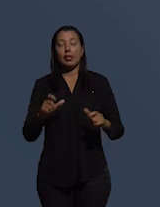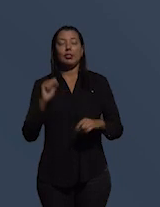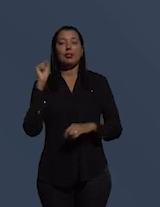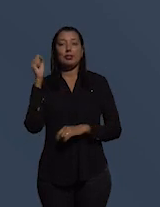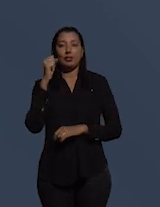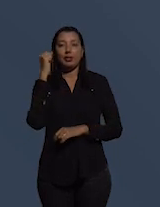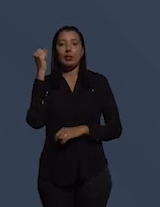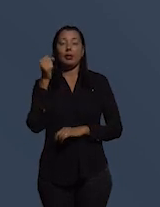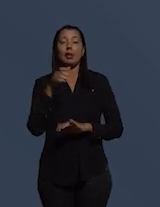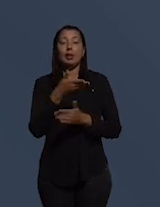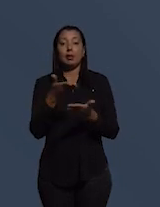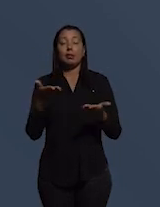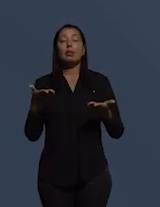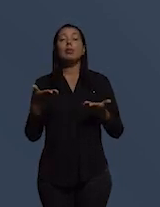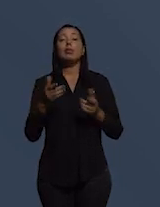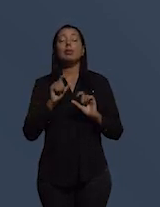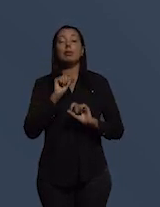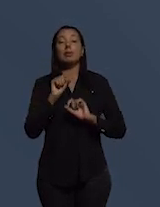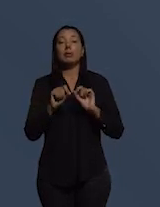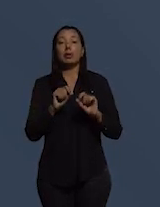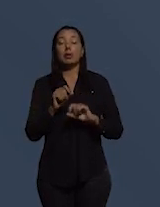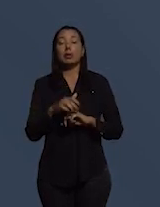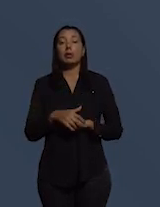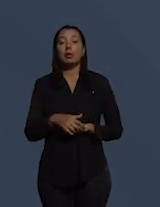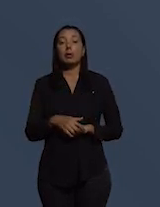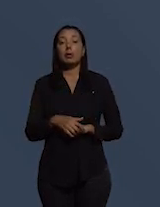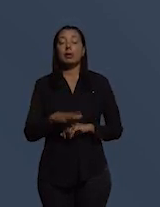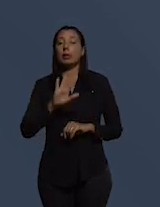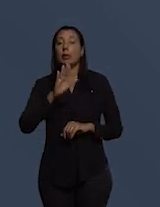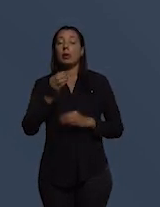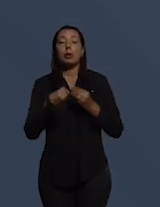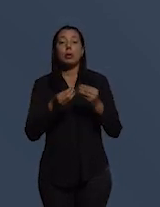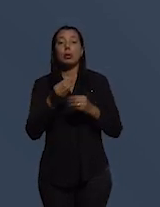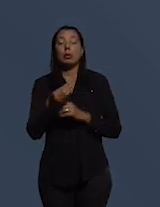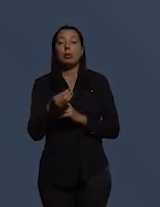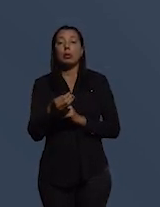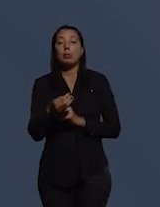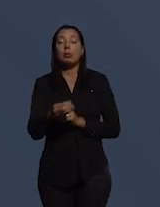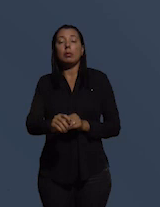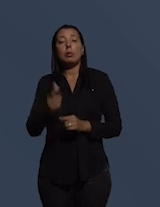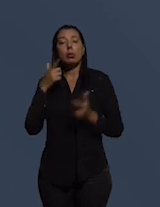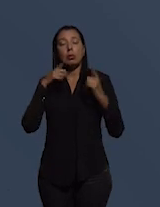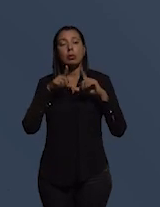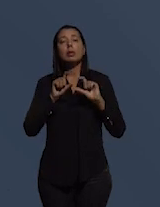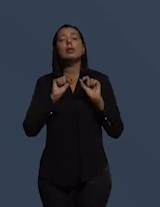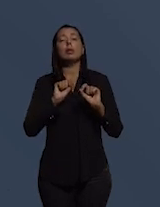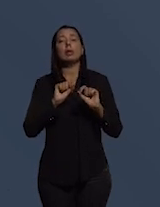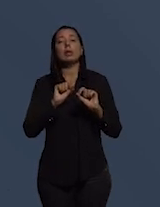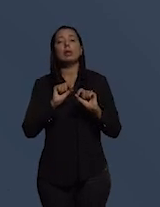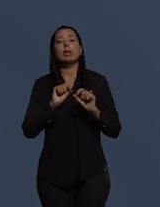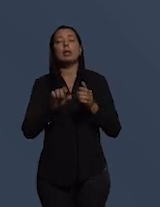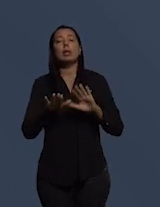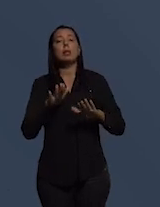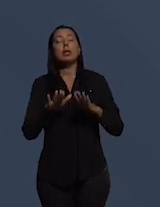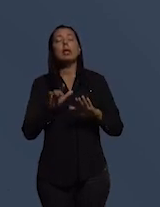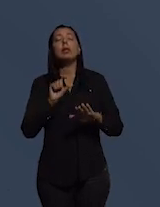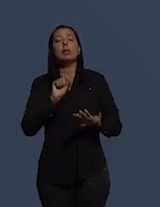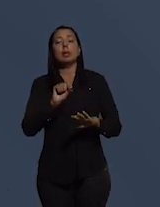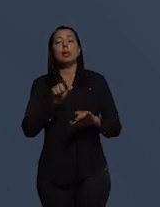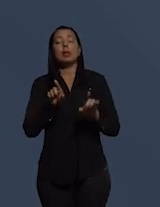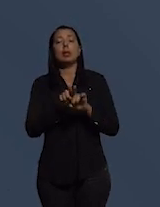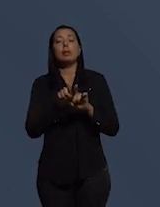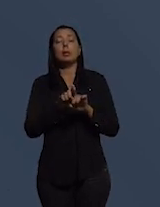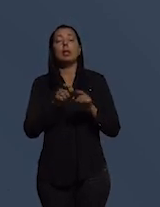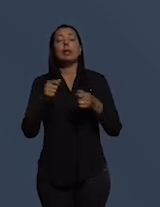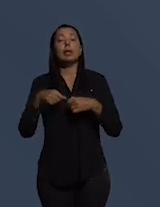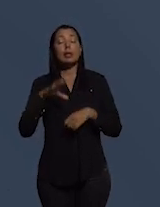vocês não é uma garantia de que de independência e de que essas